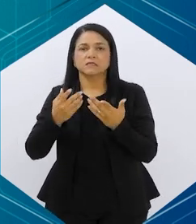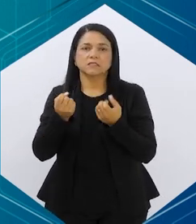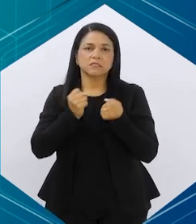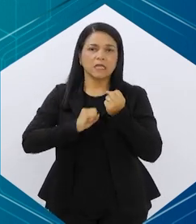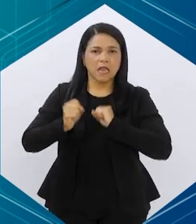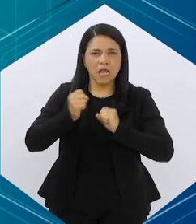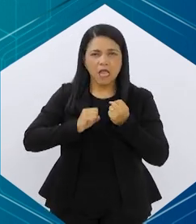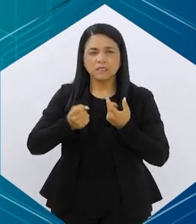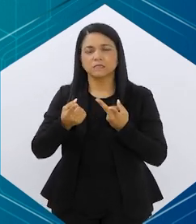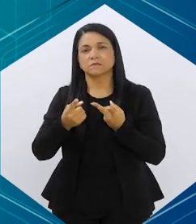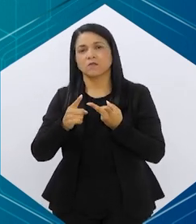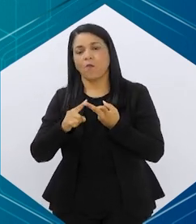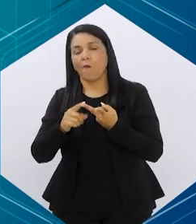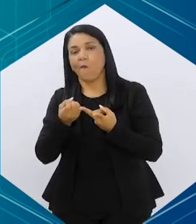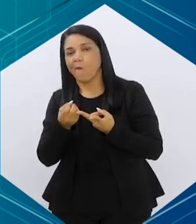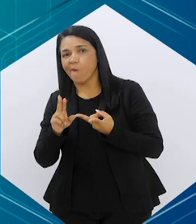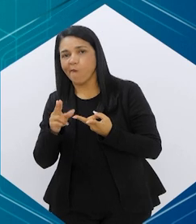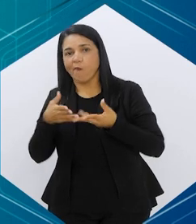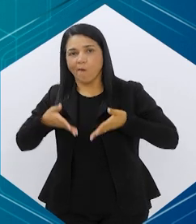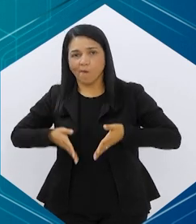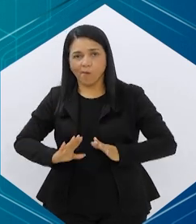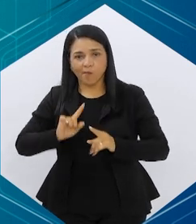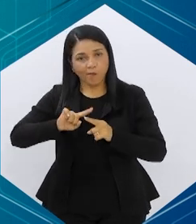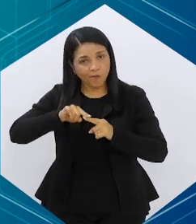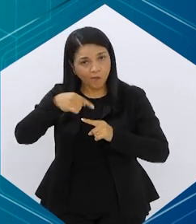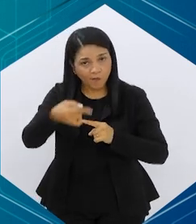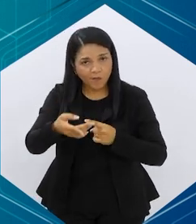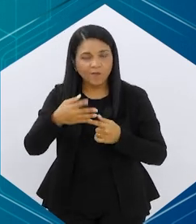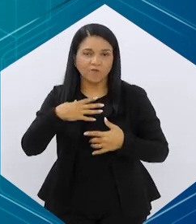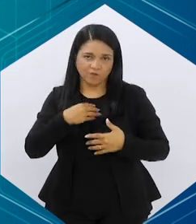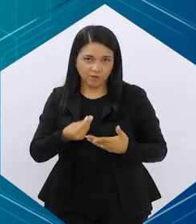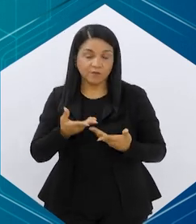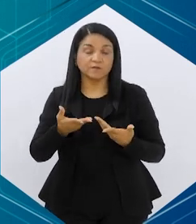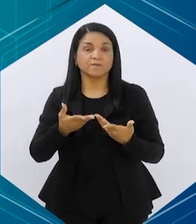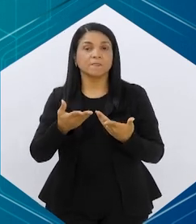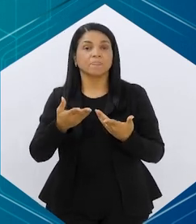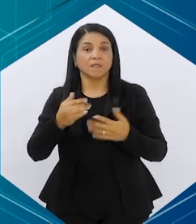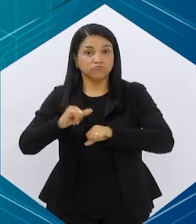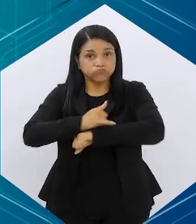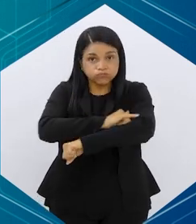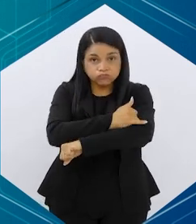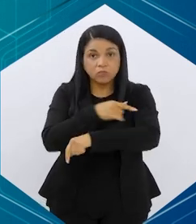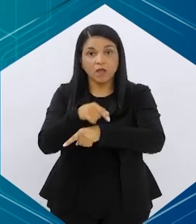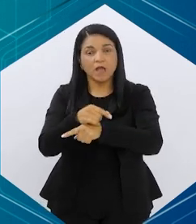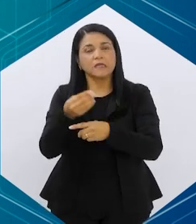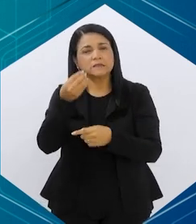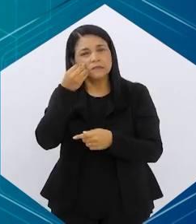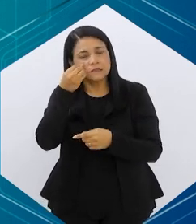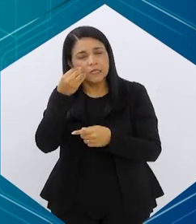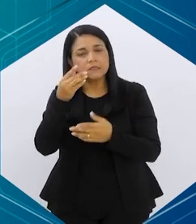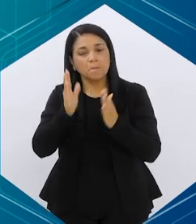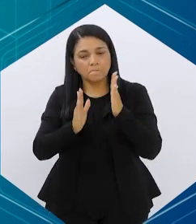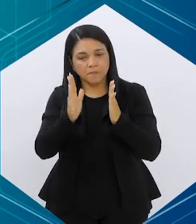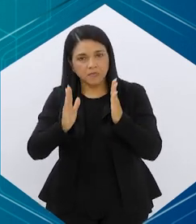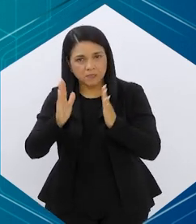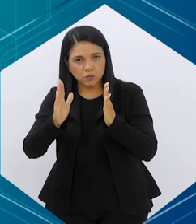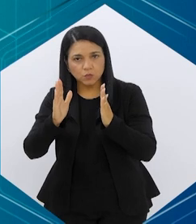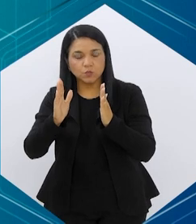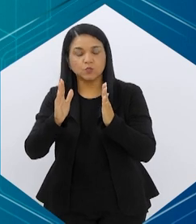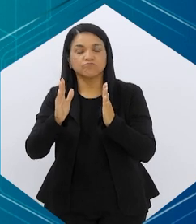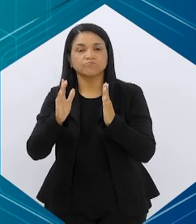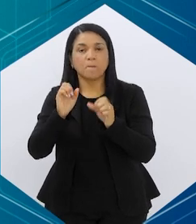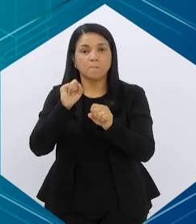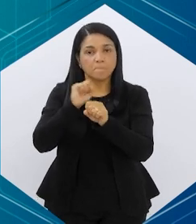-parto, enfim, não é uma obesidade com história familiar tão forte. Aí a gente, às vezes, tenta fazer esses períodos sem